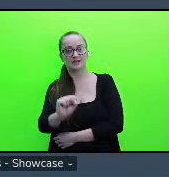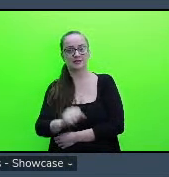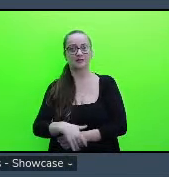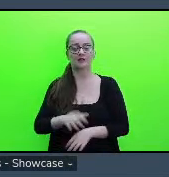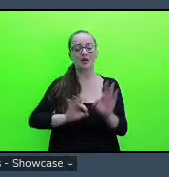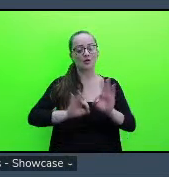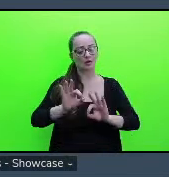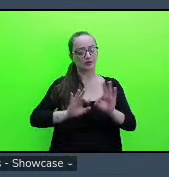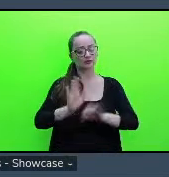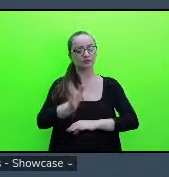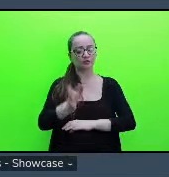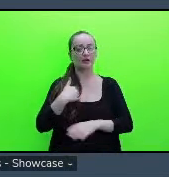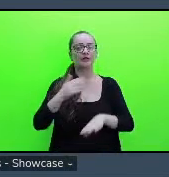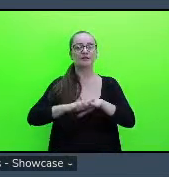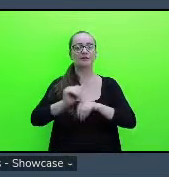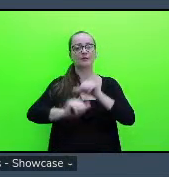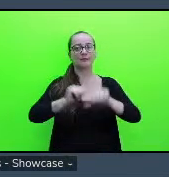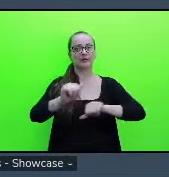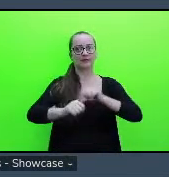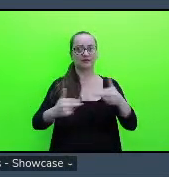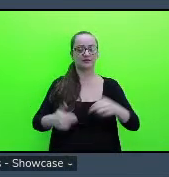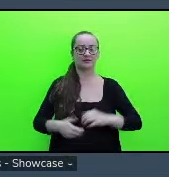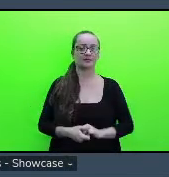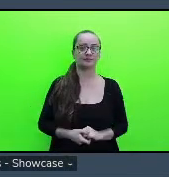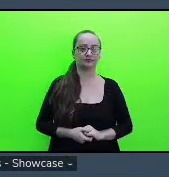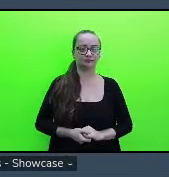fazer aqui as alterações tá